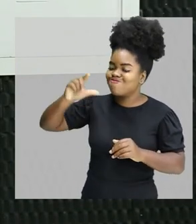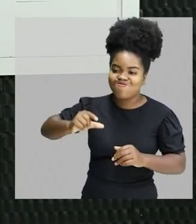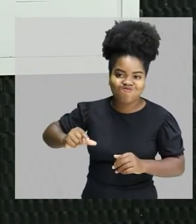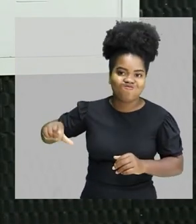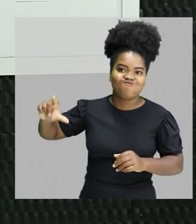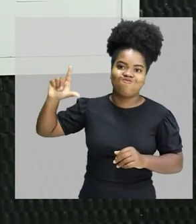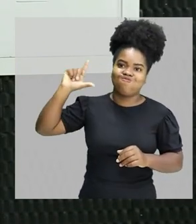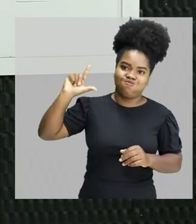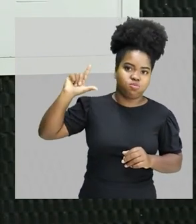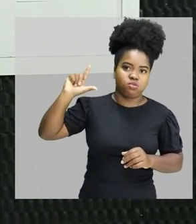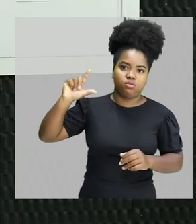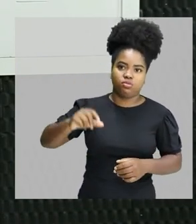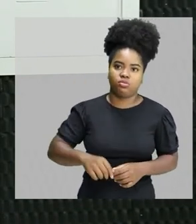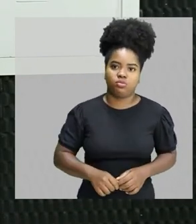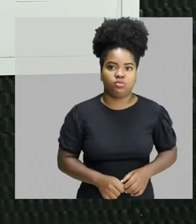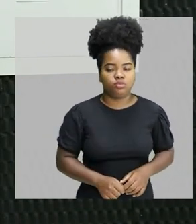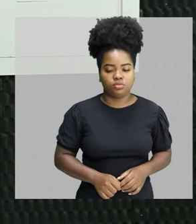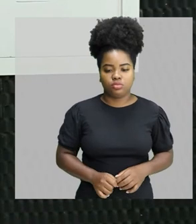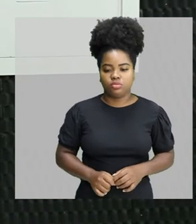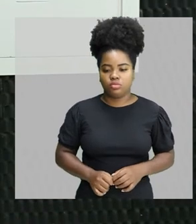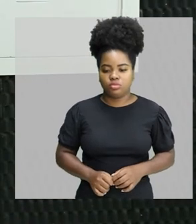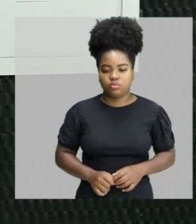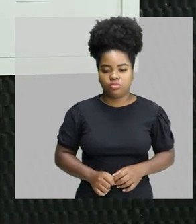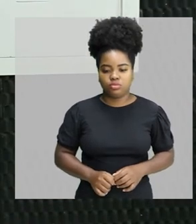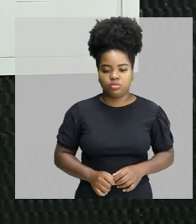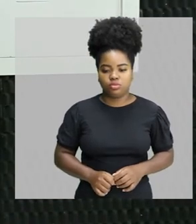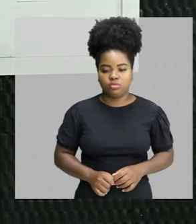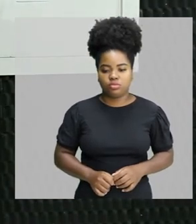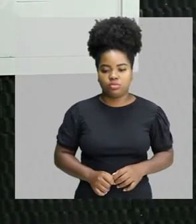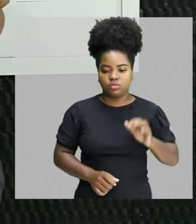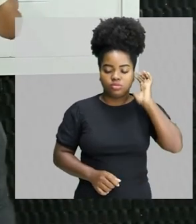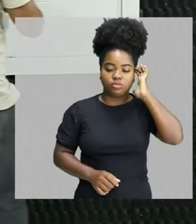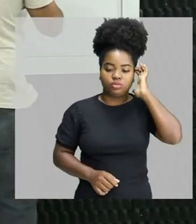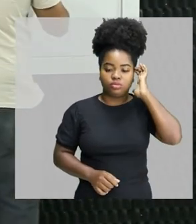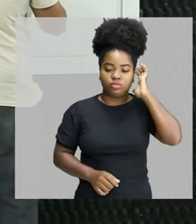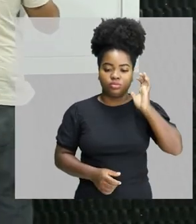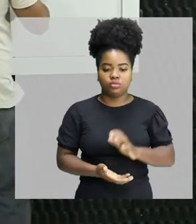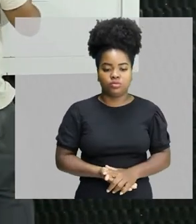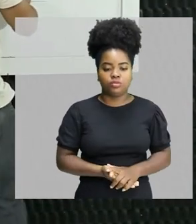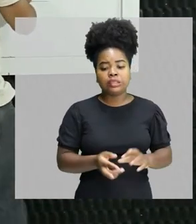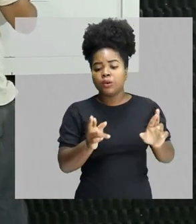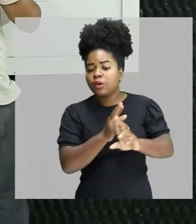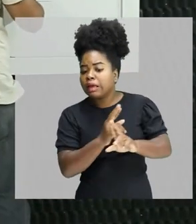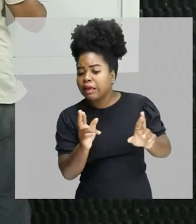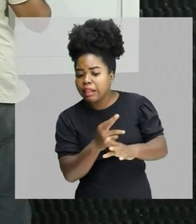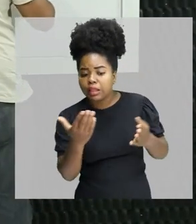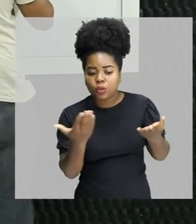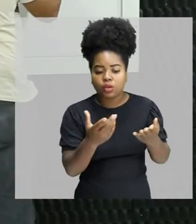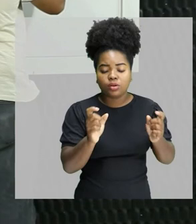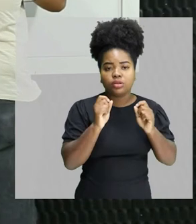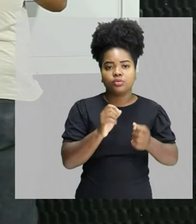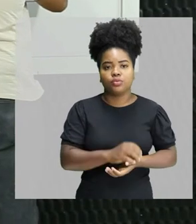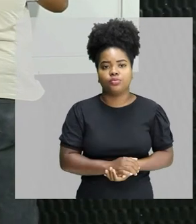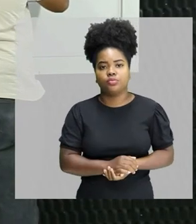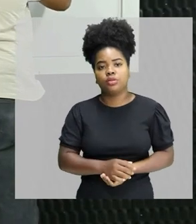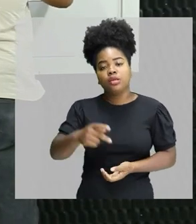Tá ok? É a mais alta. Certo? Então, a relação que nós vamos fazer é entre